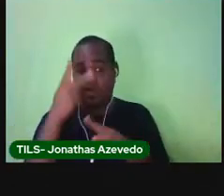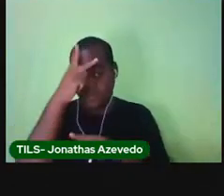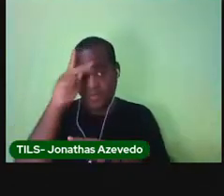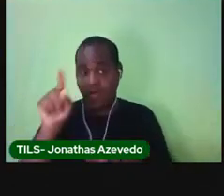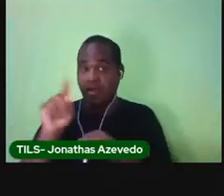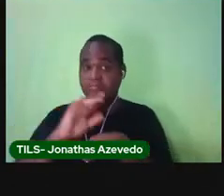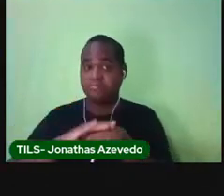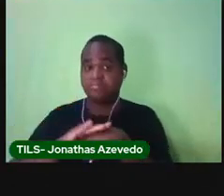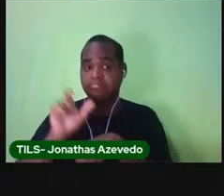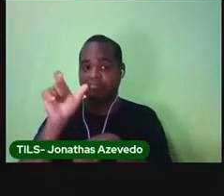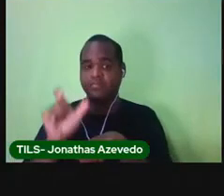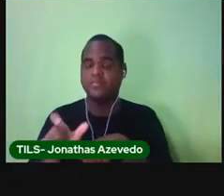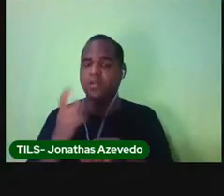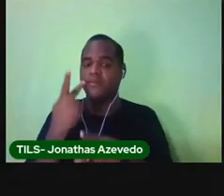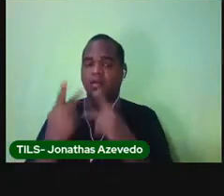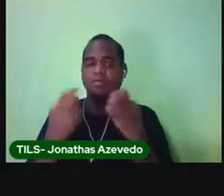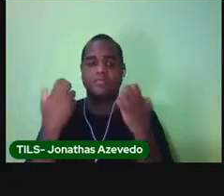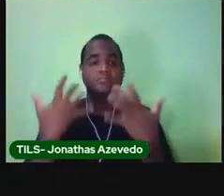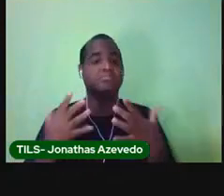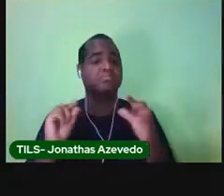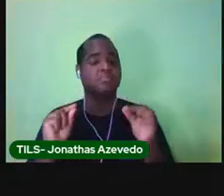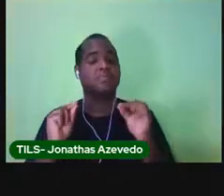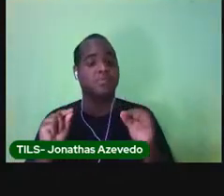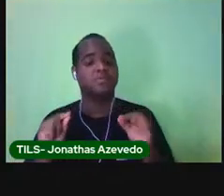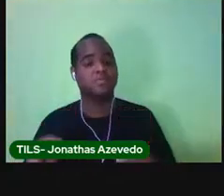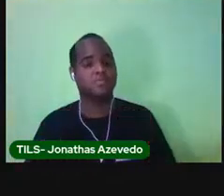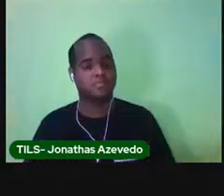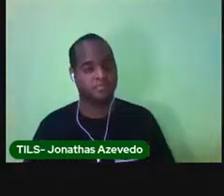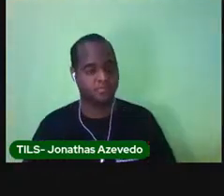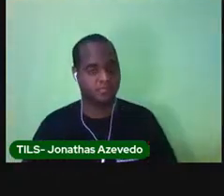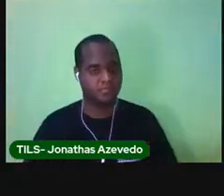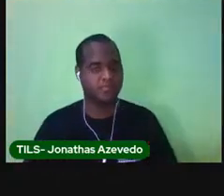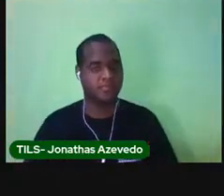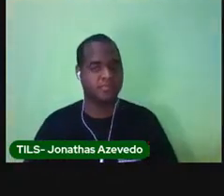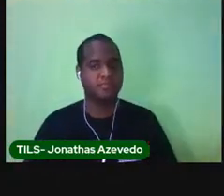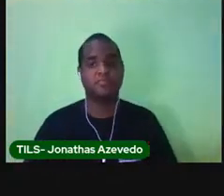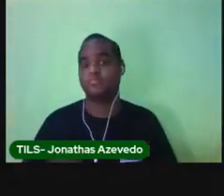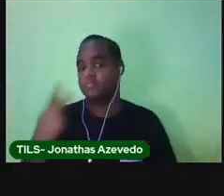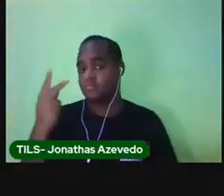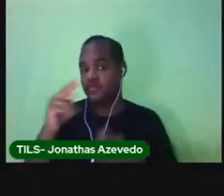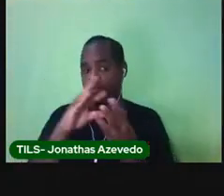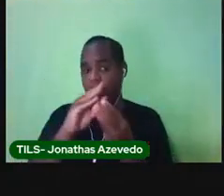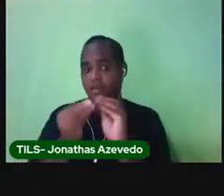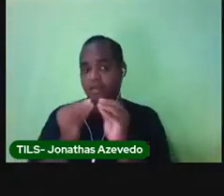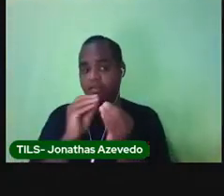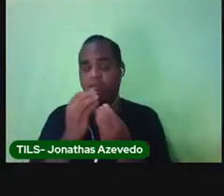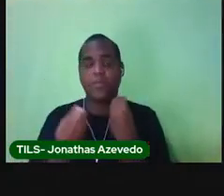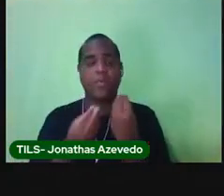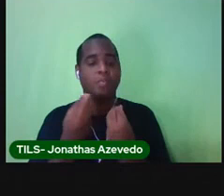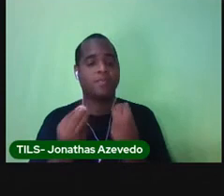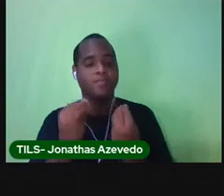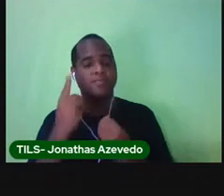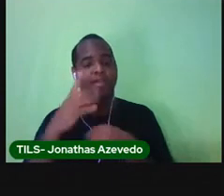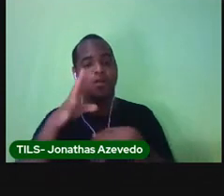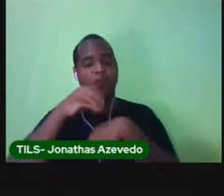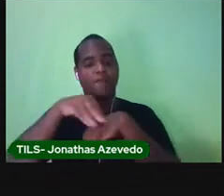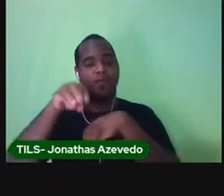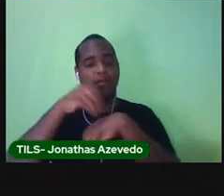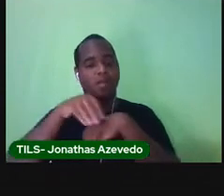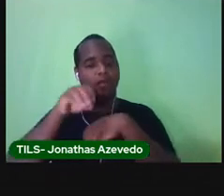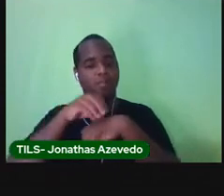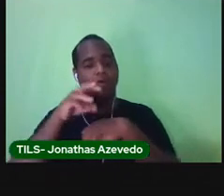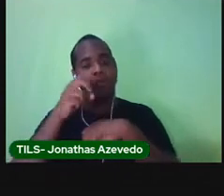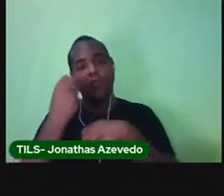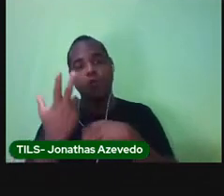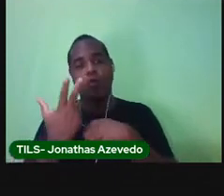bilhete? Queria falar do quê? O que que o bilhete estava informando ou